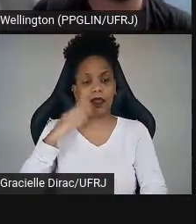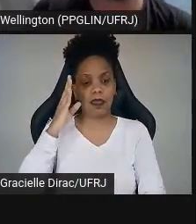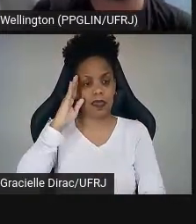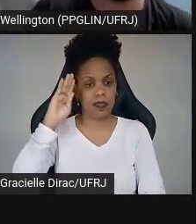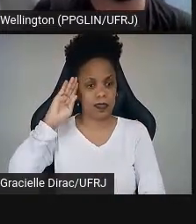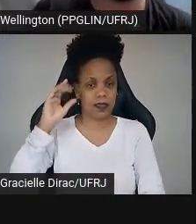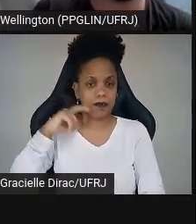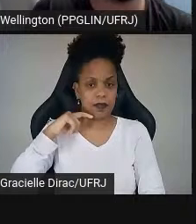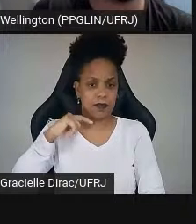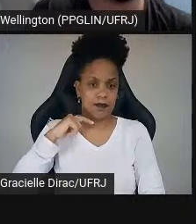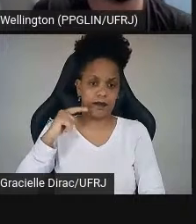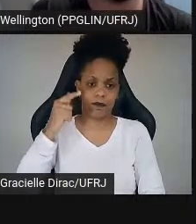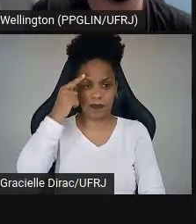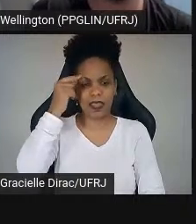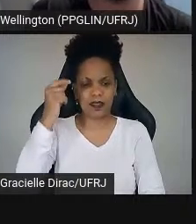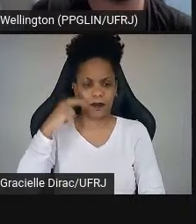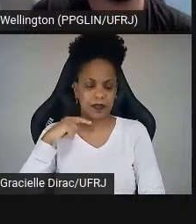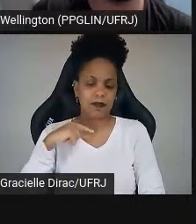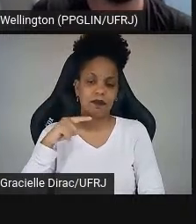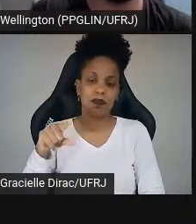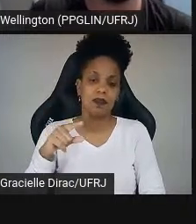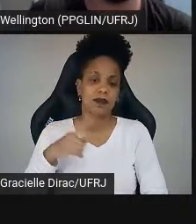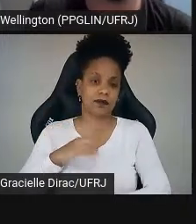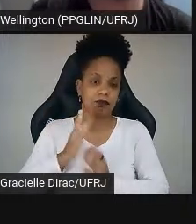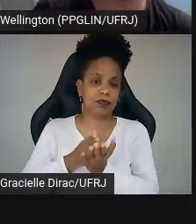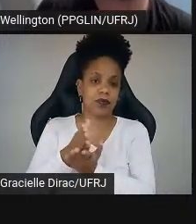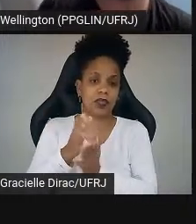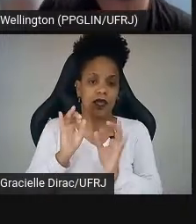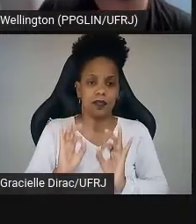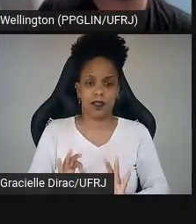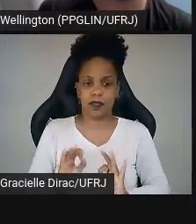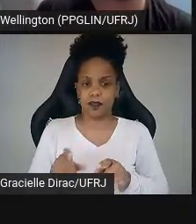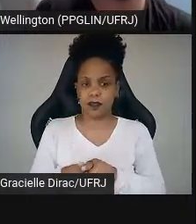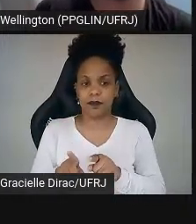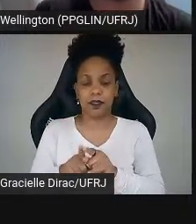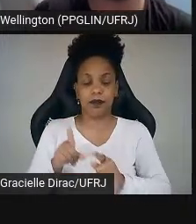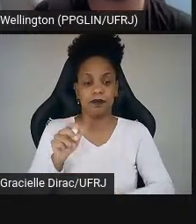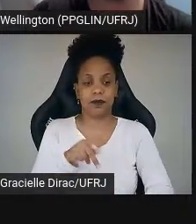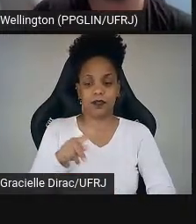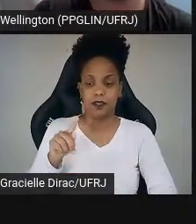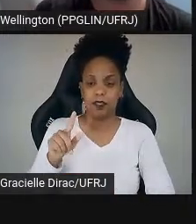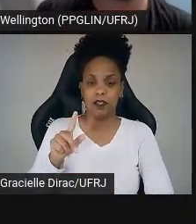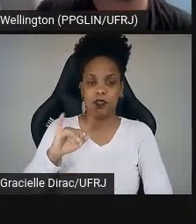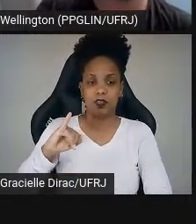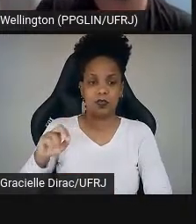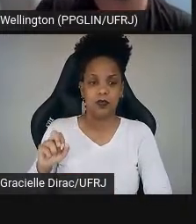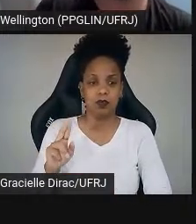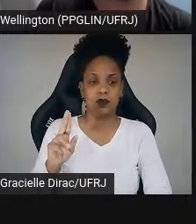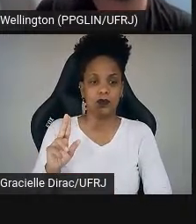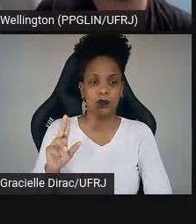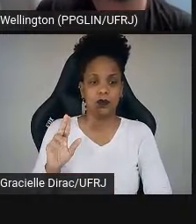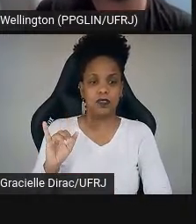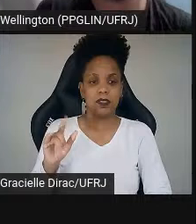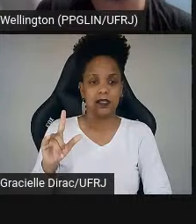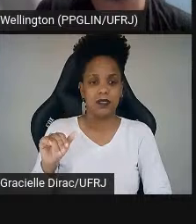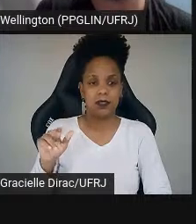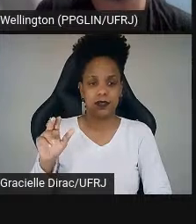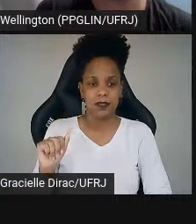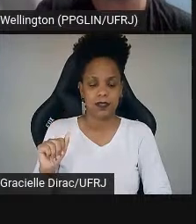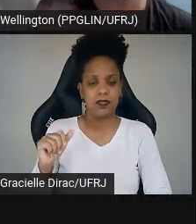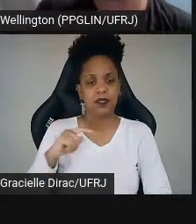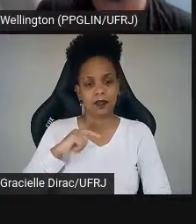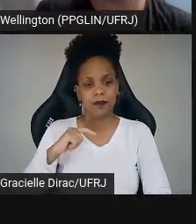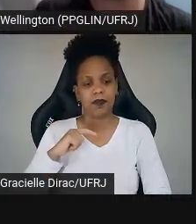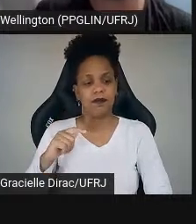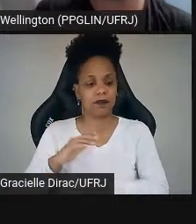a gente tem uma oficina sobre artigos científicos com a professora Juliana Marins lá do Departamento de Vernáculas. E amanhã a gente vai falar do Espaço Alexandria